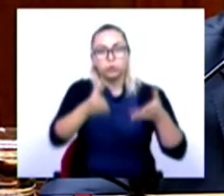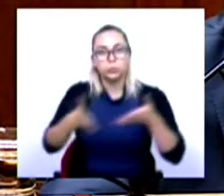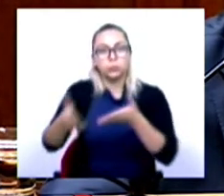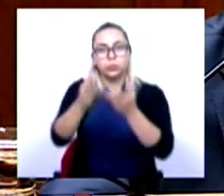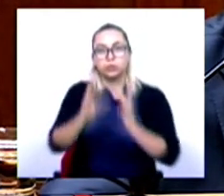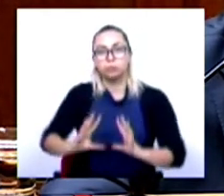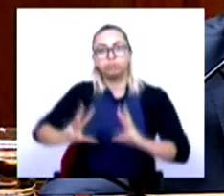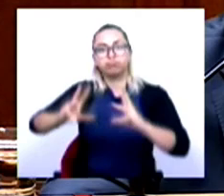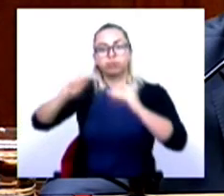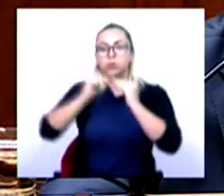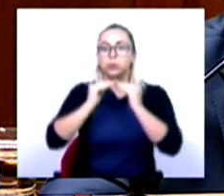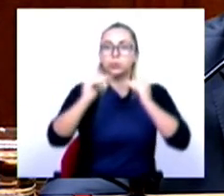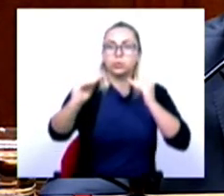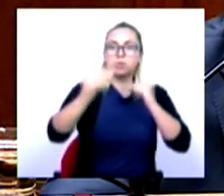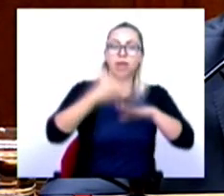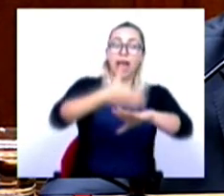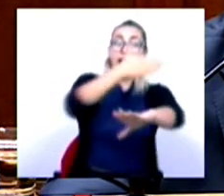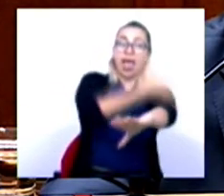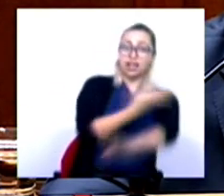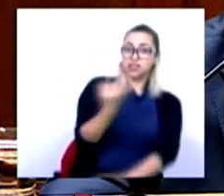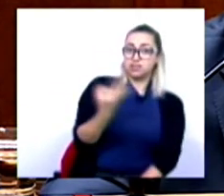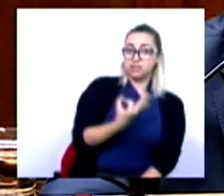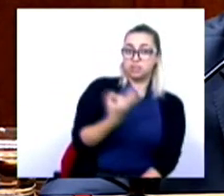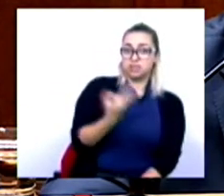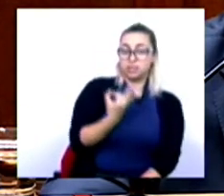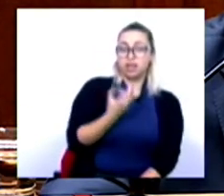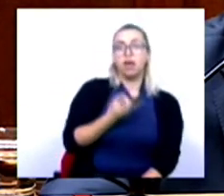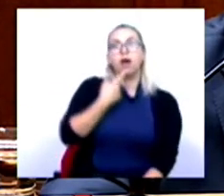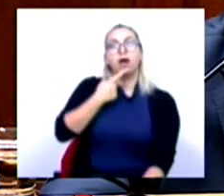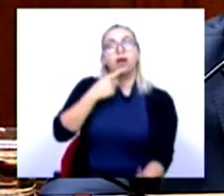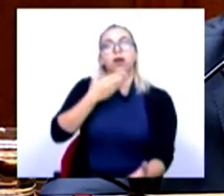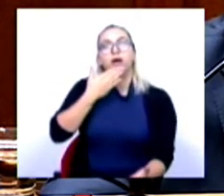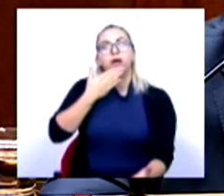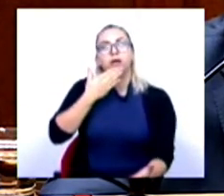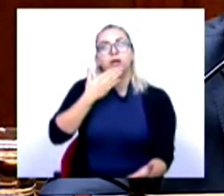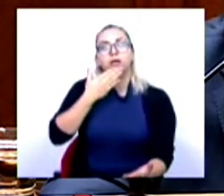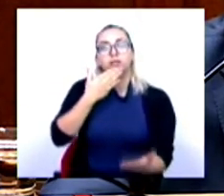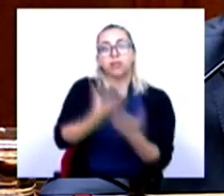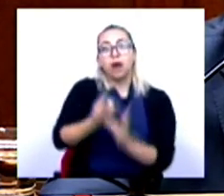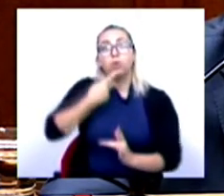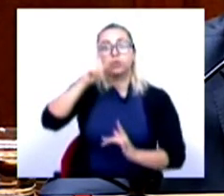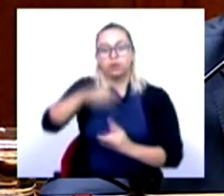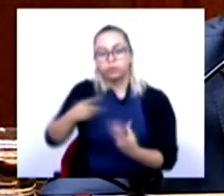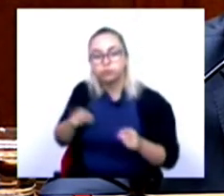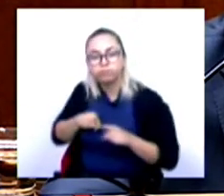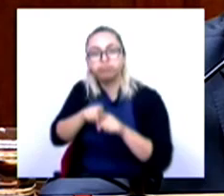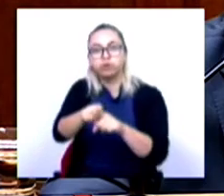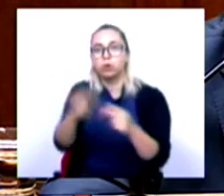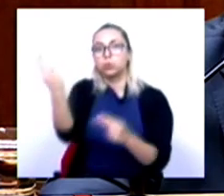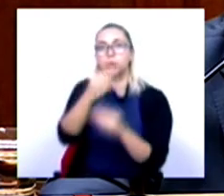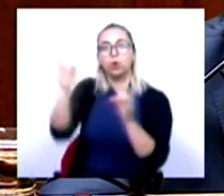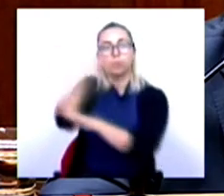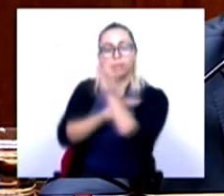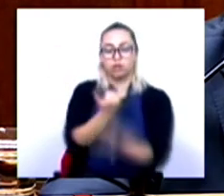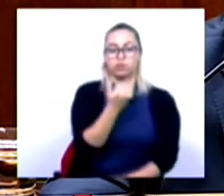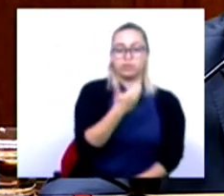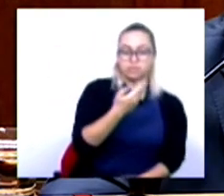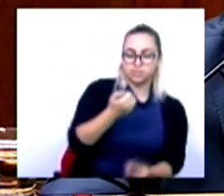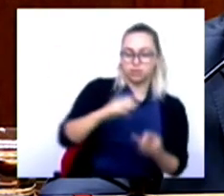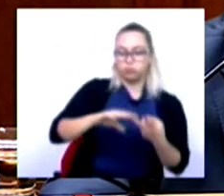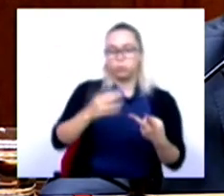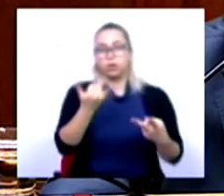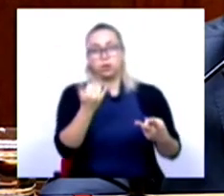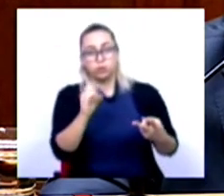crescimento sustentável que estávamos a ter, de novo a convergir pela primeira vez com a União Europeia em 2017, em 2018, em